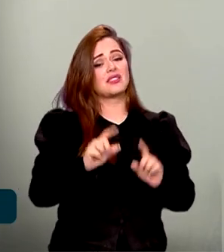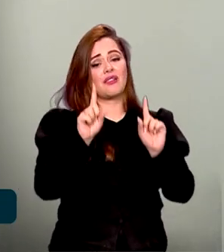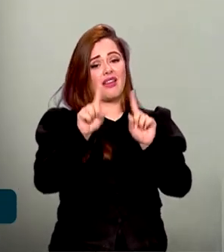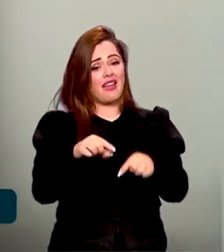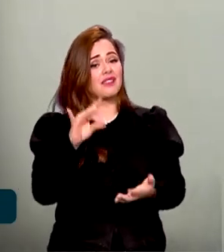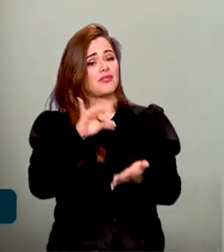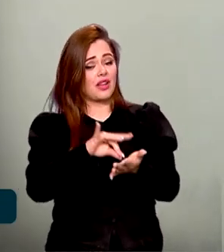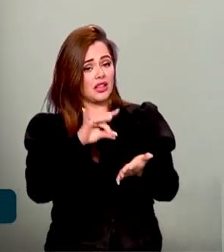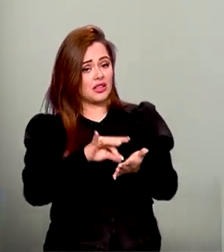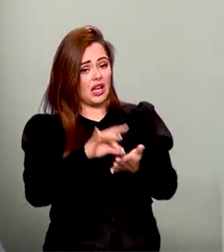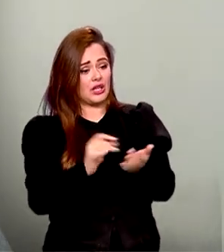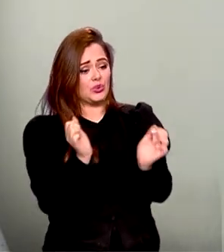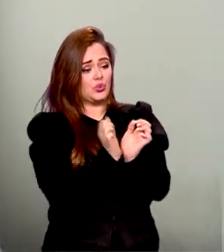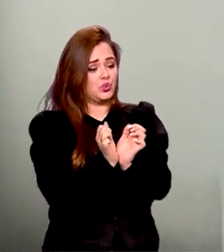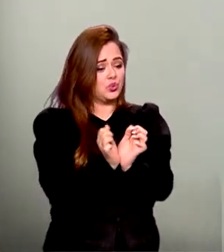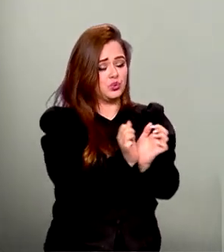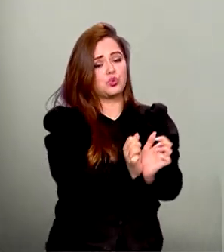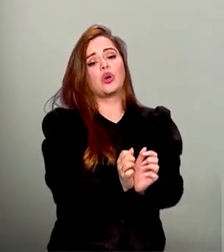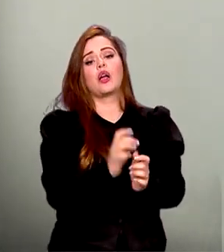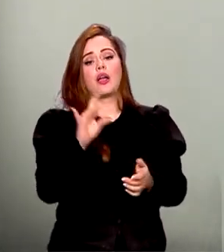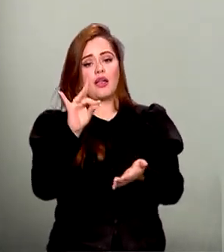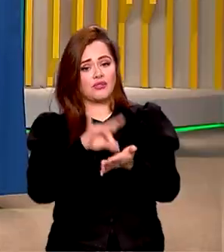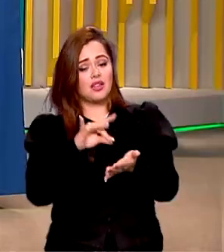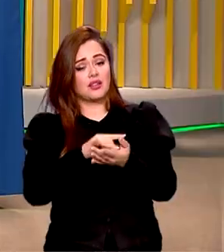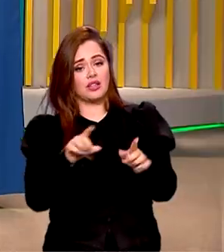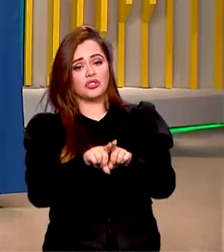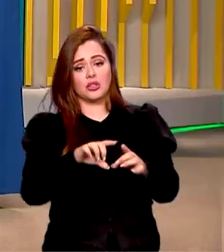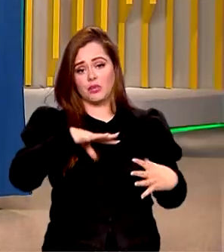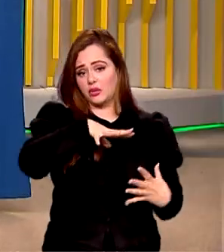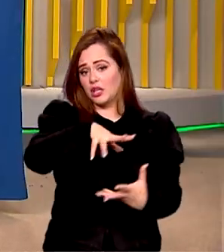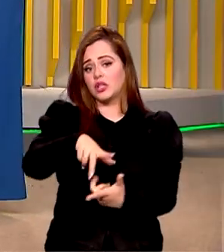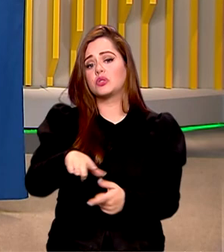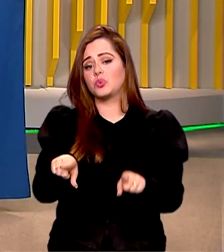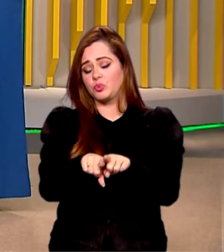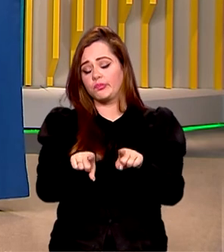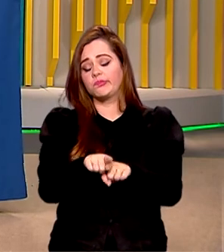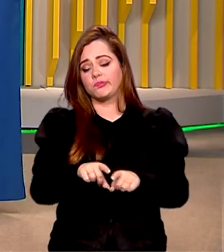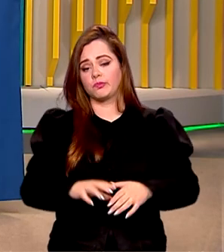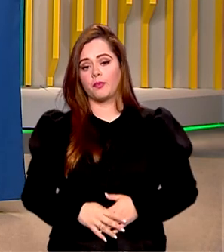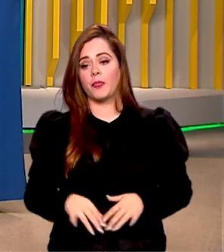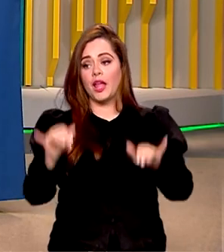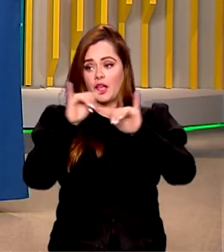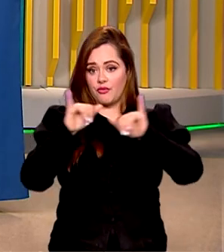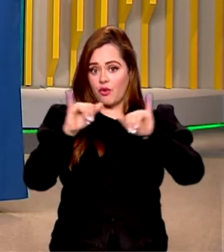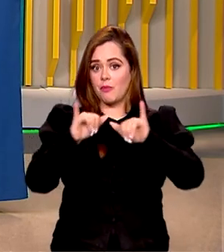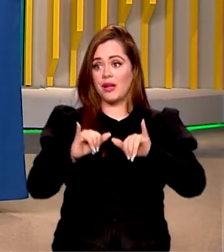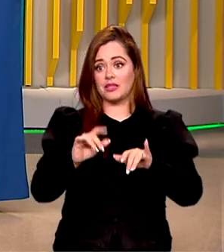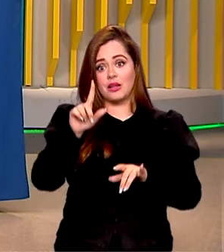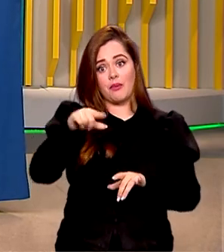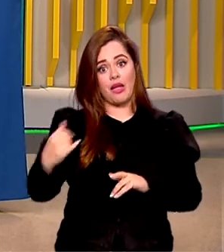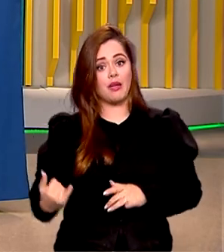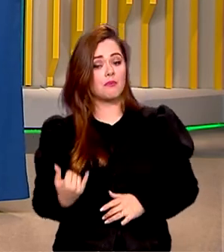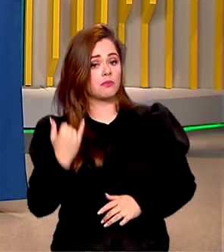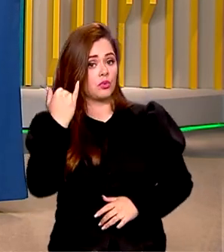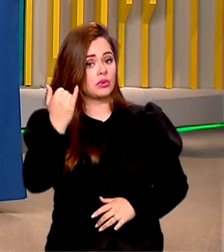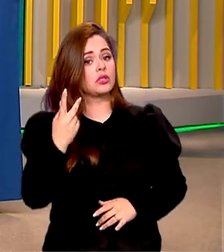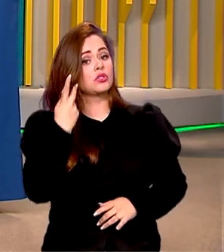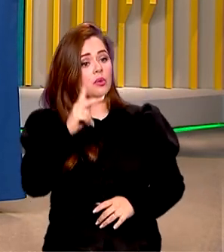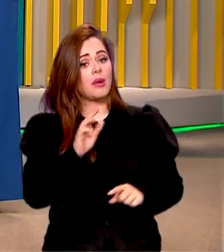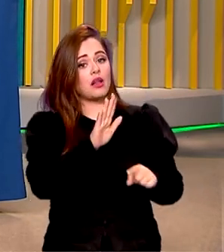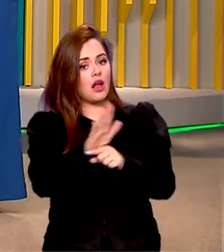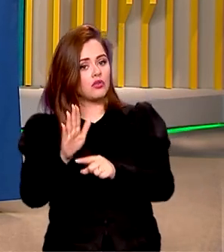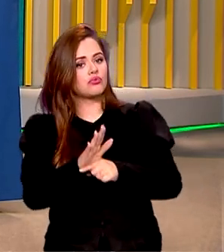real. Tanto o tráfico nacional quanto o tráfico A informação é a chave para a gente prevenir e combater esse tipo de